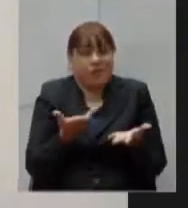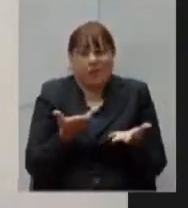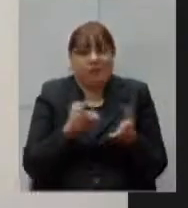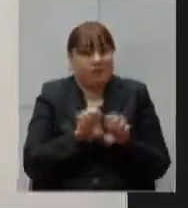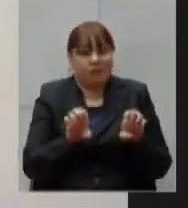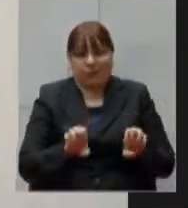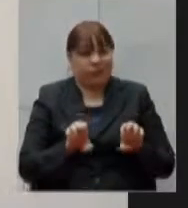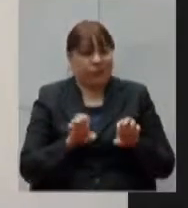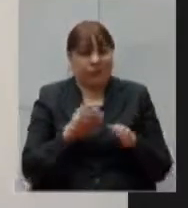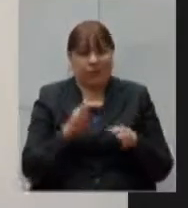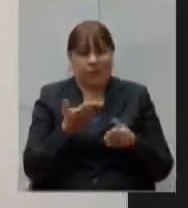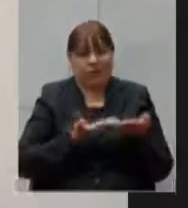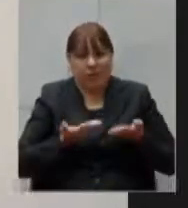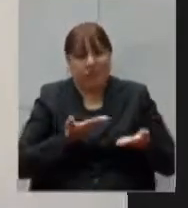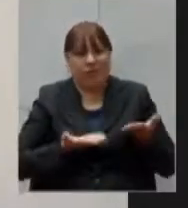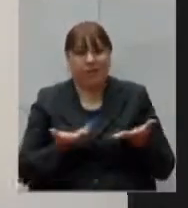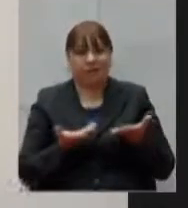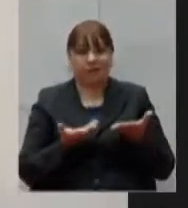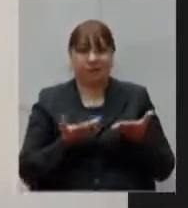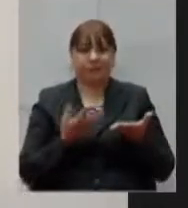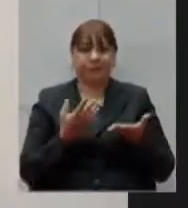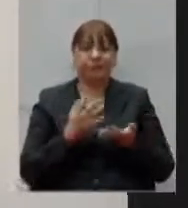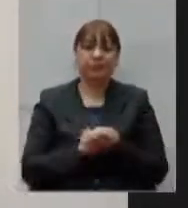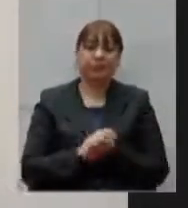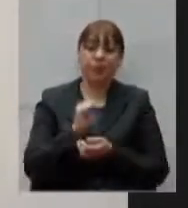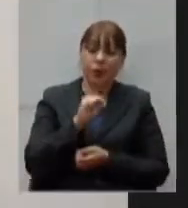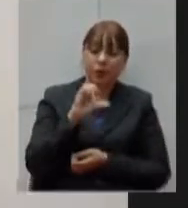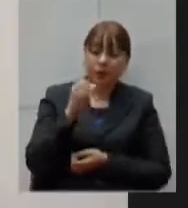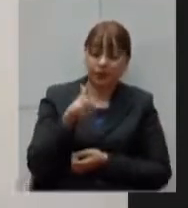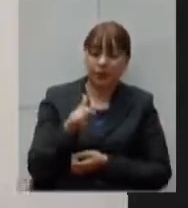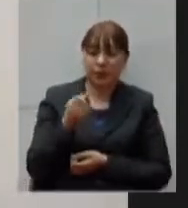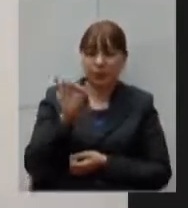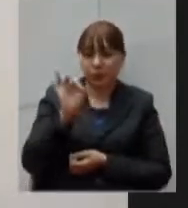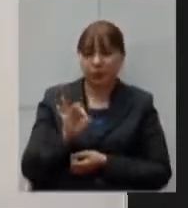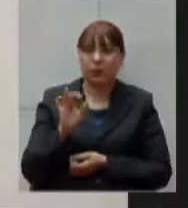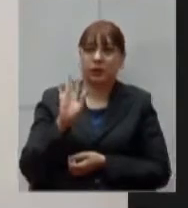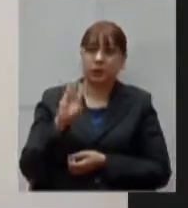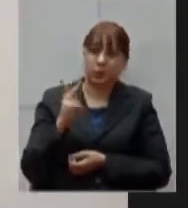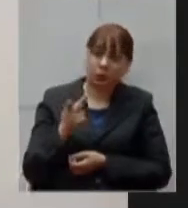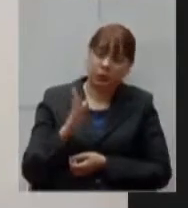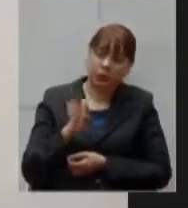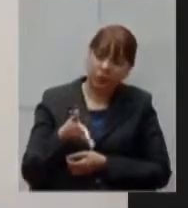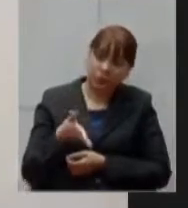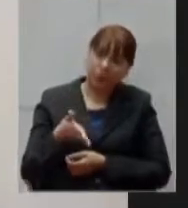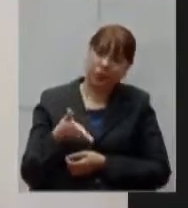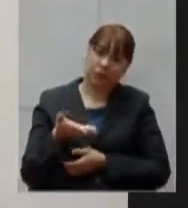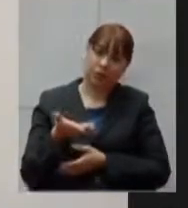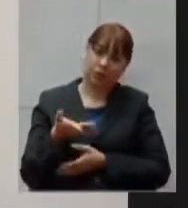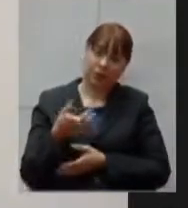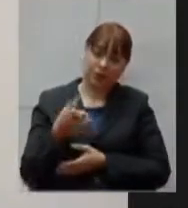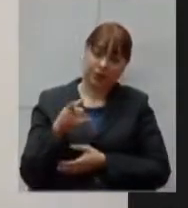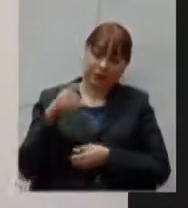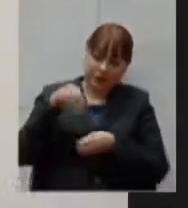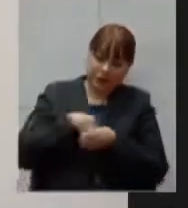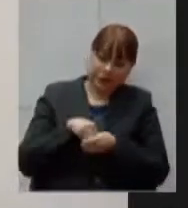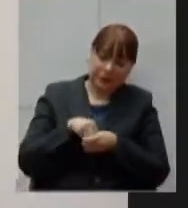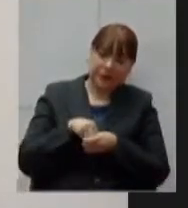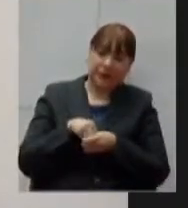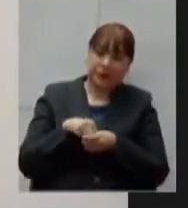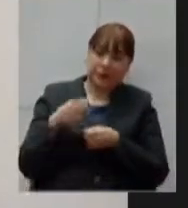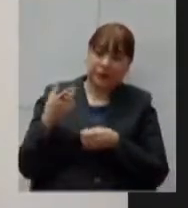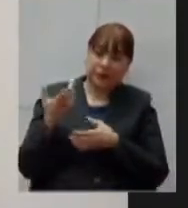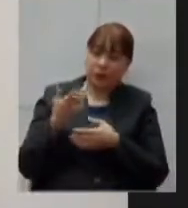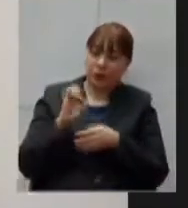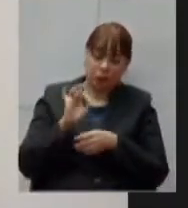ocupação de leitos de UTI 86% em BH o vírus interiorizou a pandemia interiorizou nós